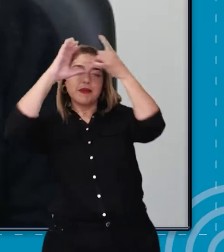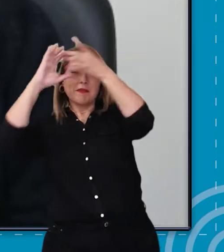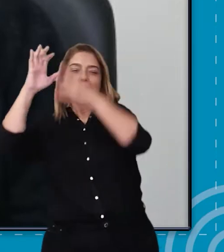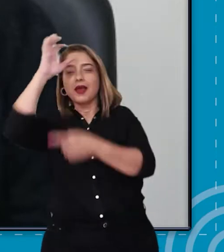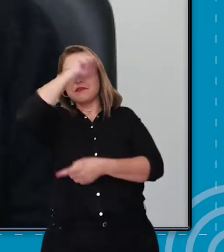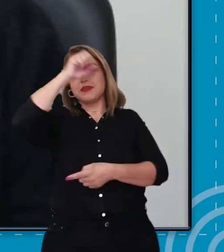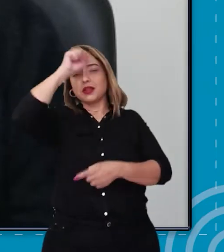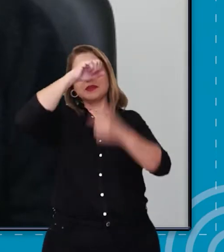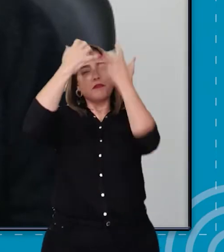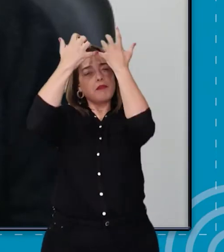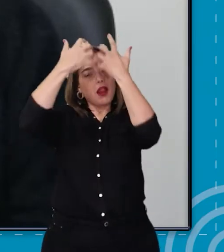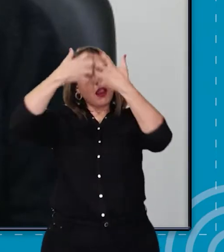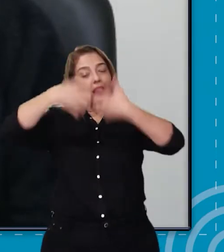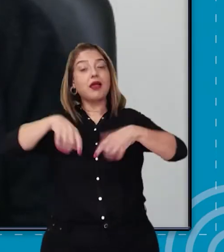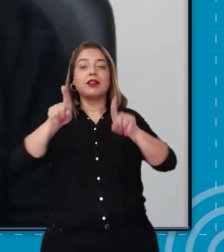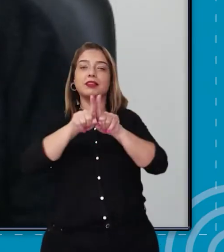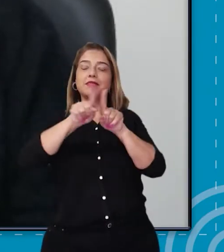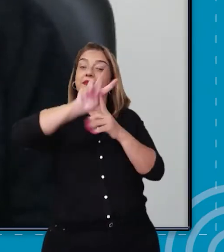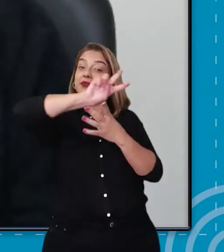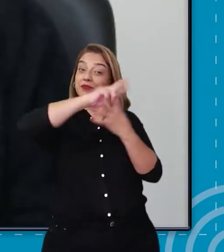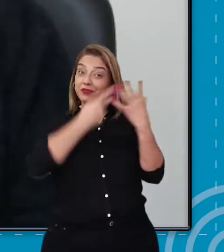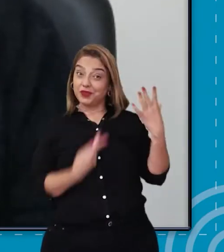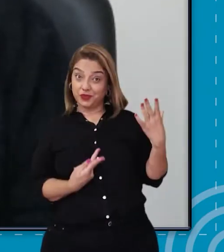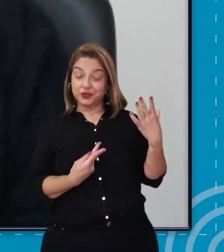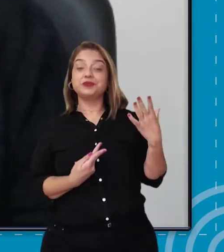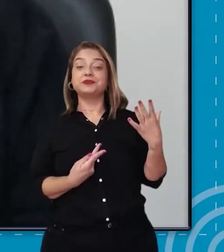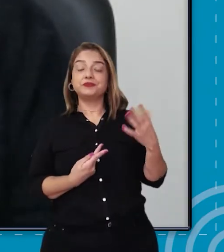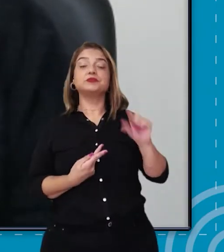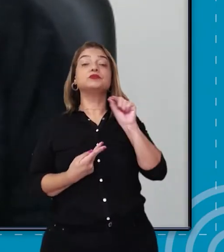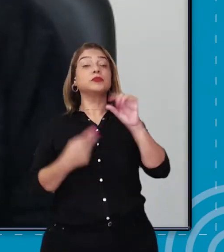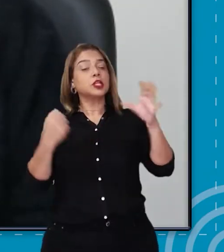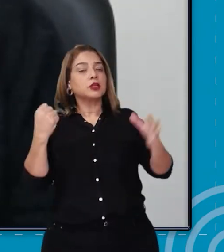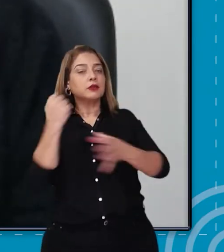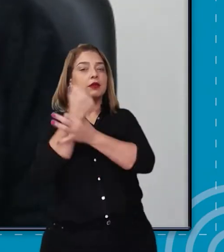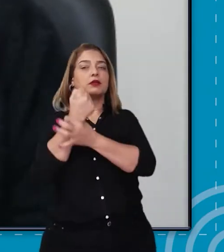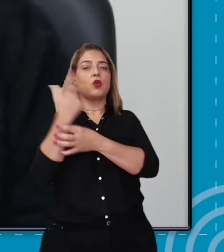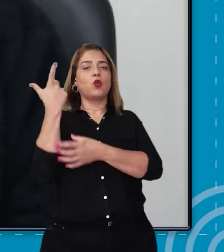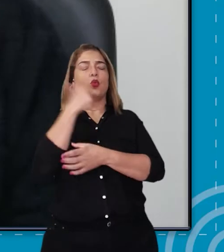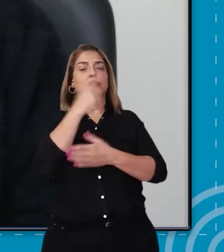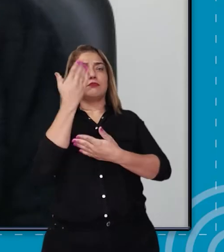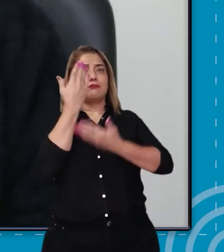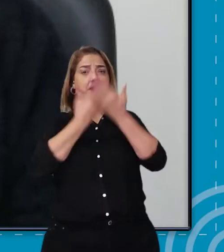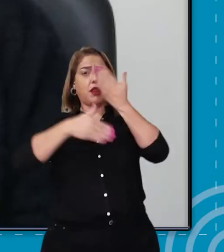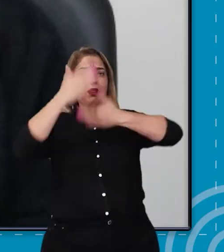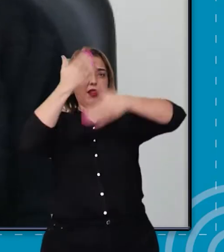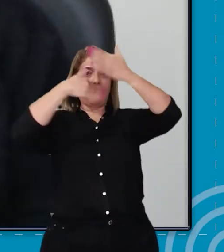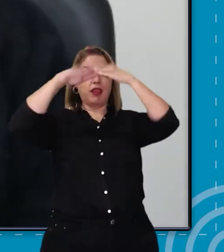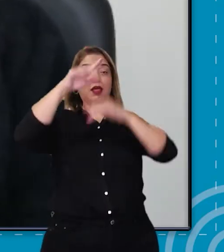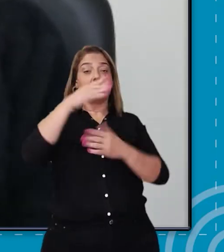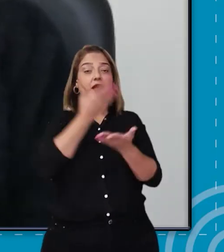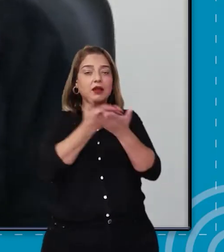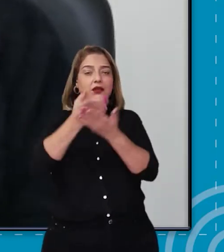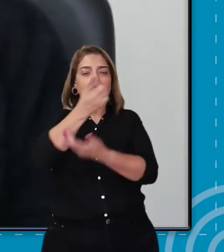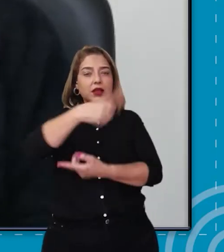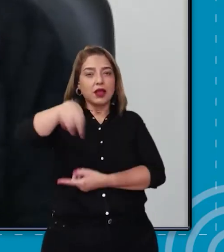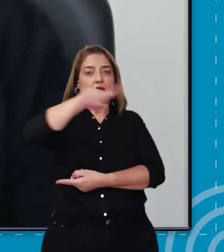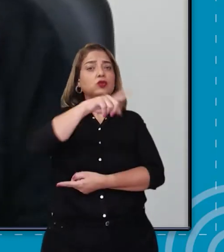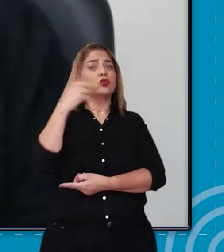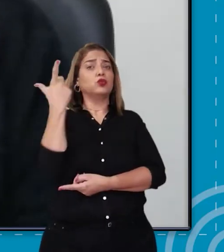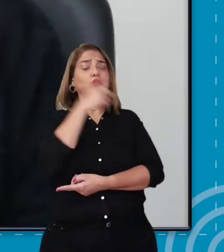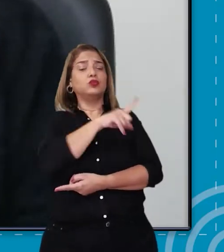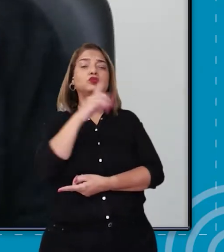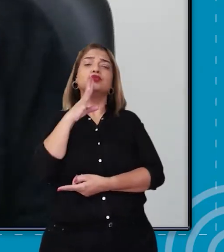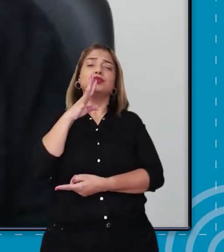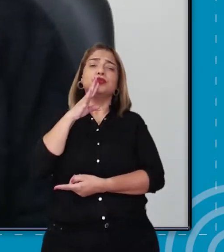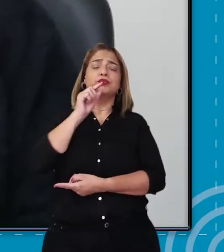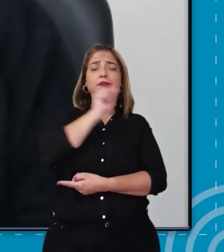também de forma bilíngue, visando garantir o desenvolvimento desse estudante em todas as áreas do